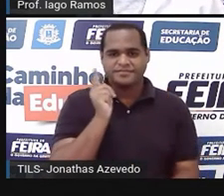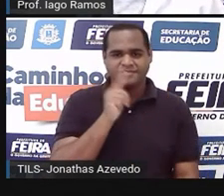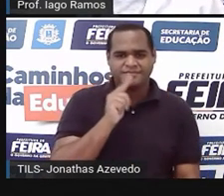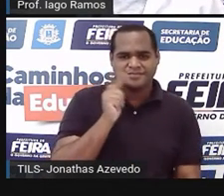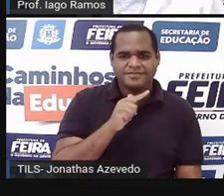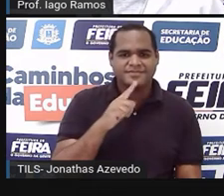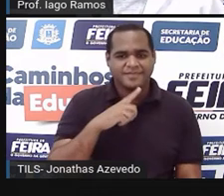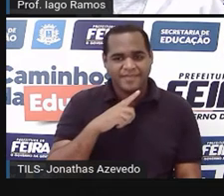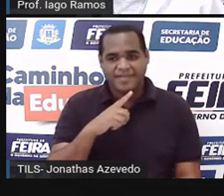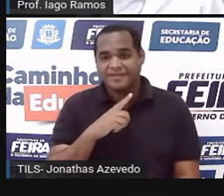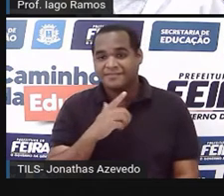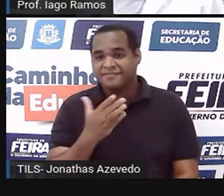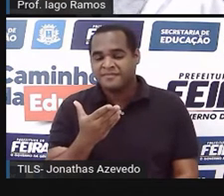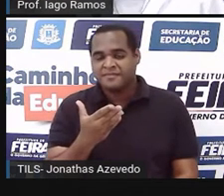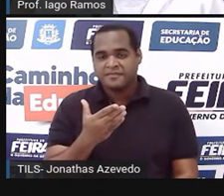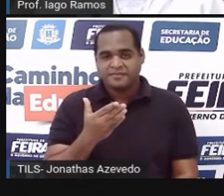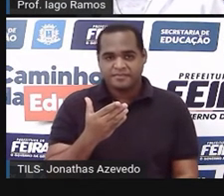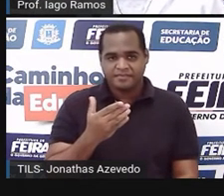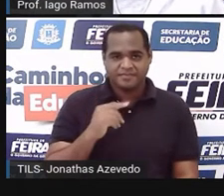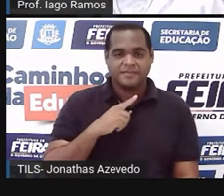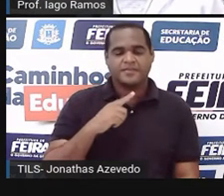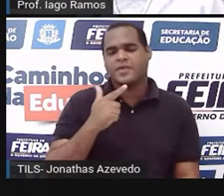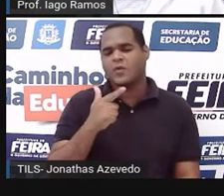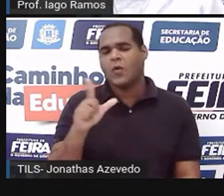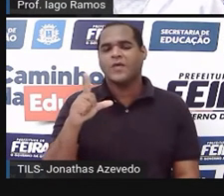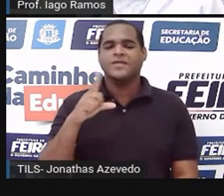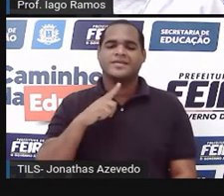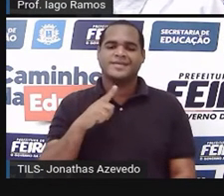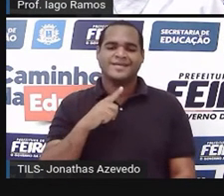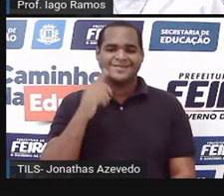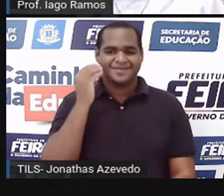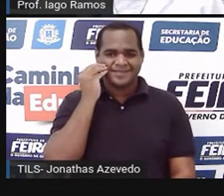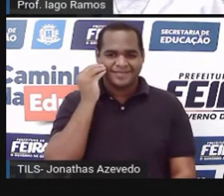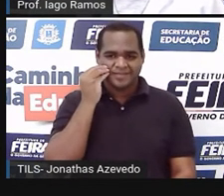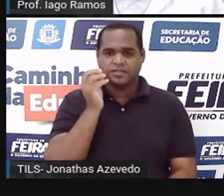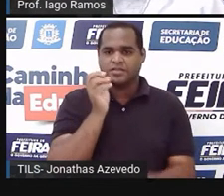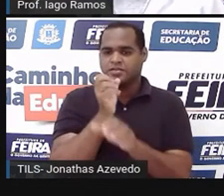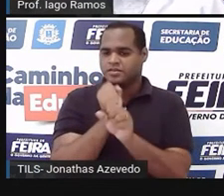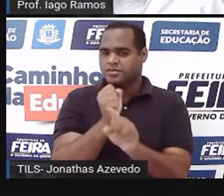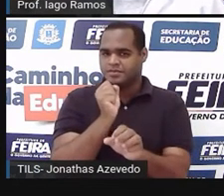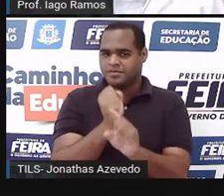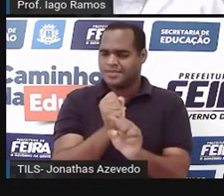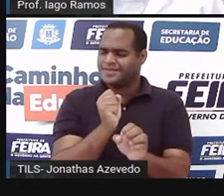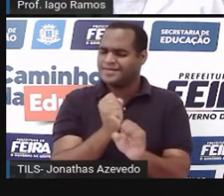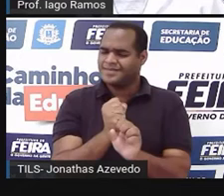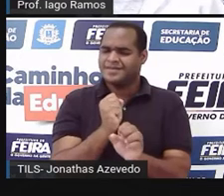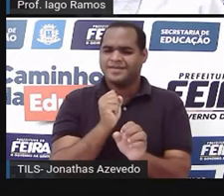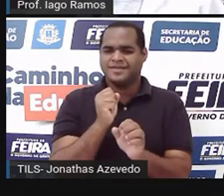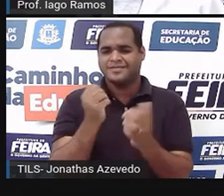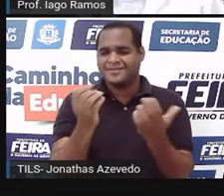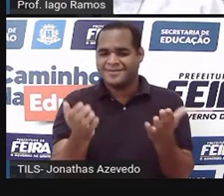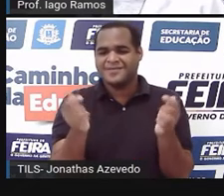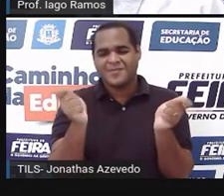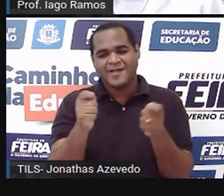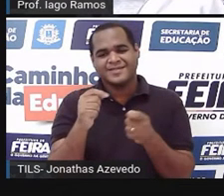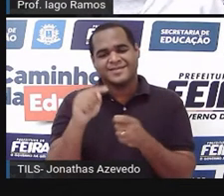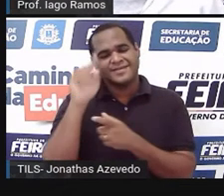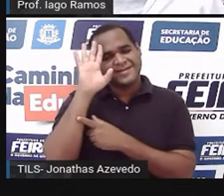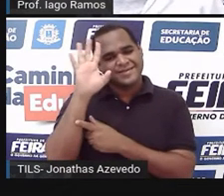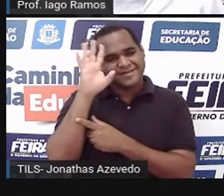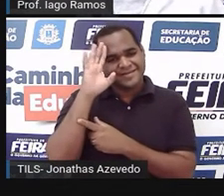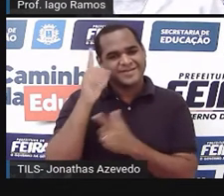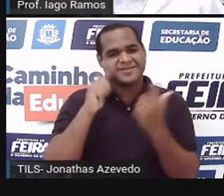conseguiu fazer aí? Ou você pode também tentar arriscar o cálculo mental, fazer essas continhas aí de cabeça.